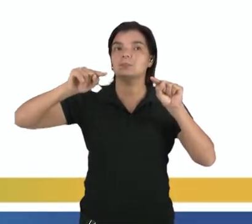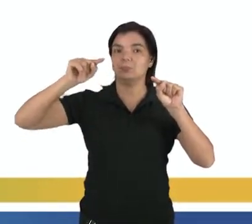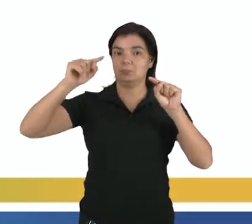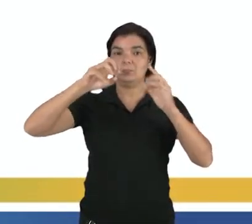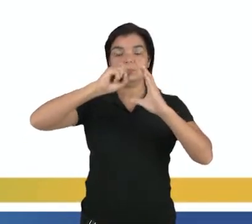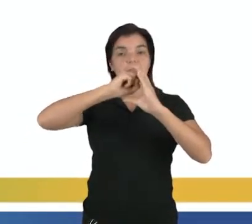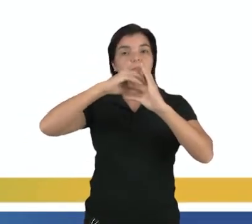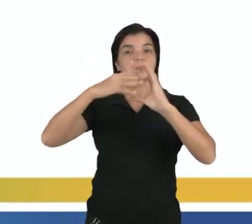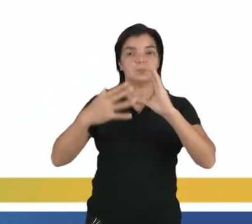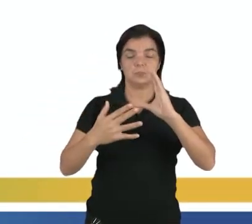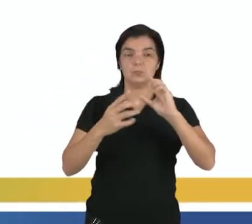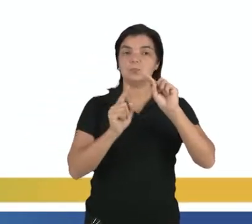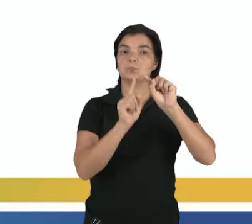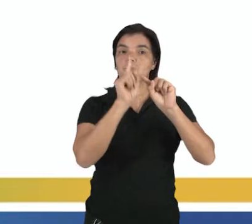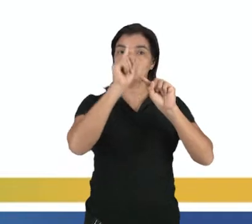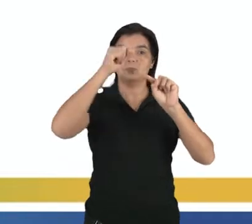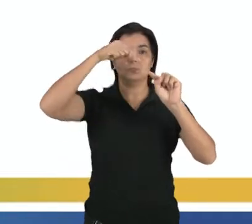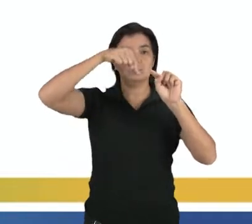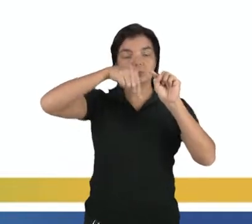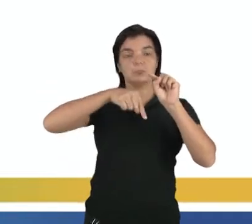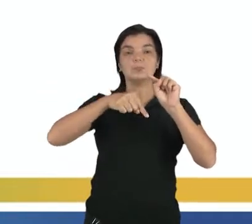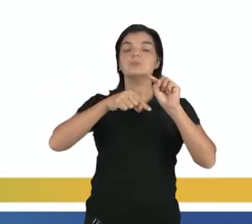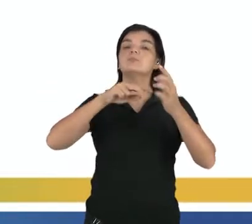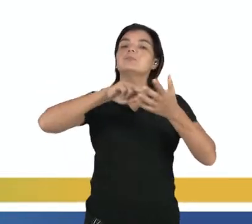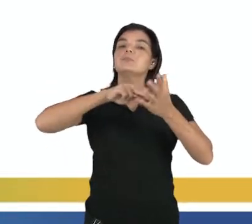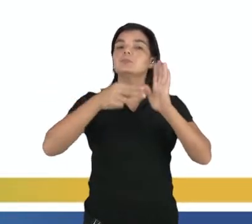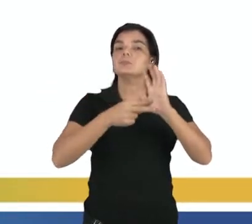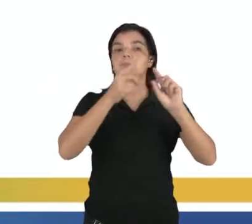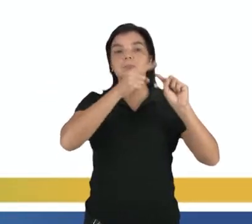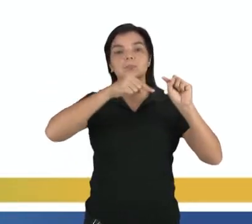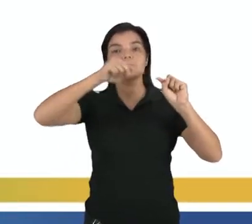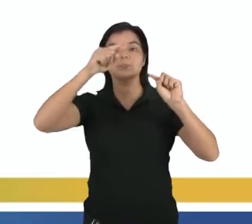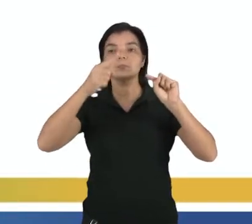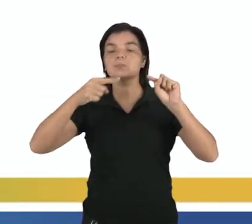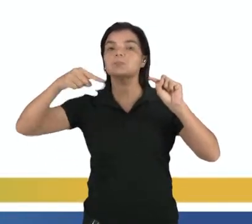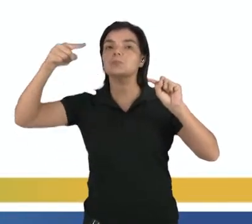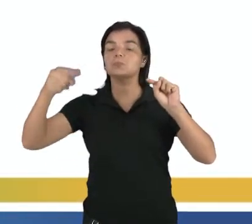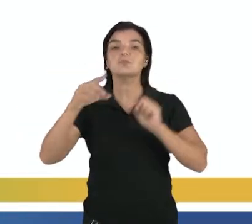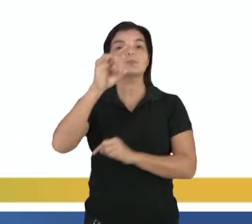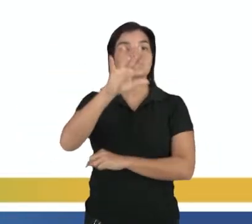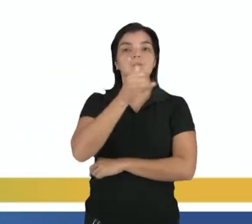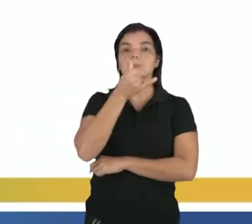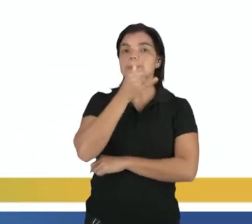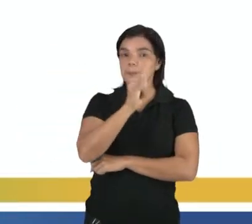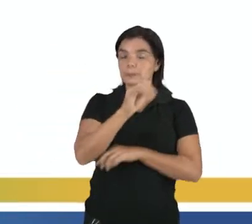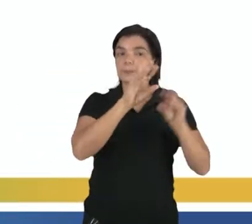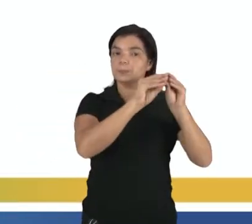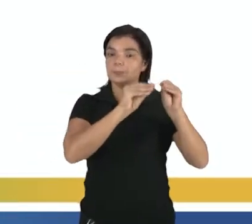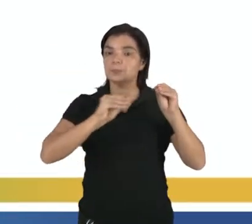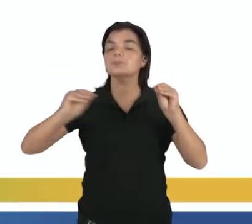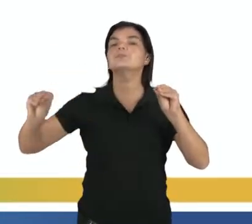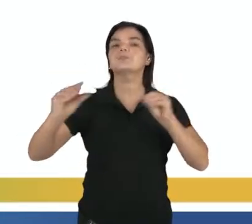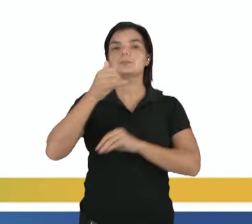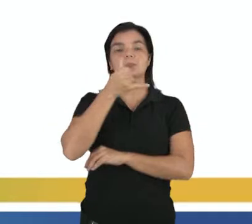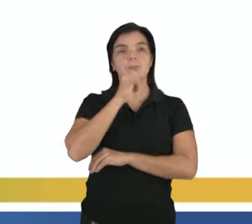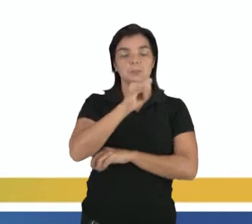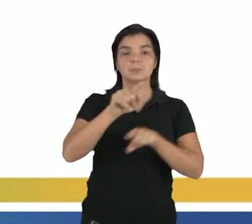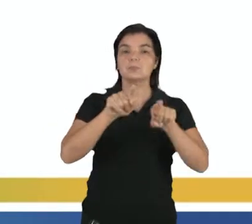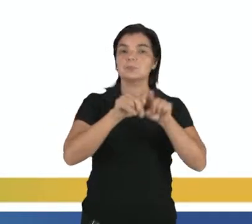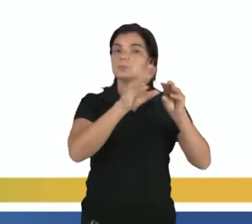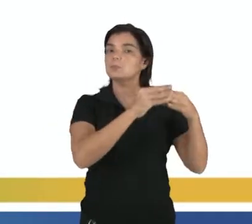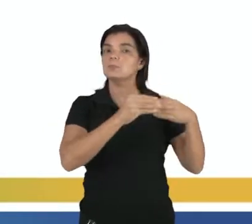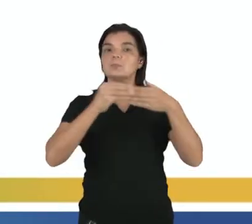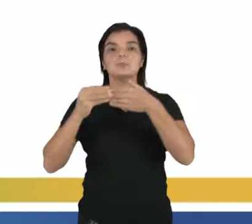Essa característica de subir e descer faz com que a onda simplesmente transporte apenas energia, seja uma onda energética e não